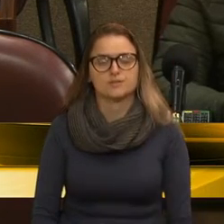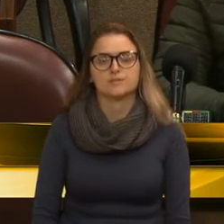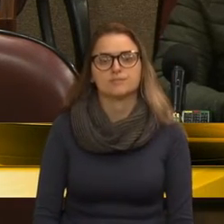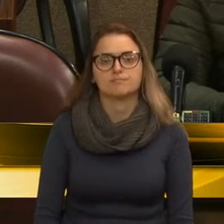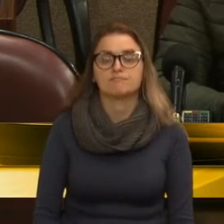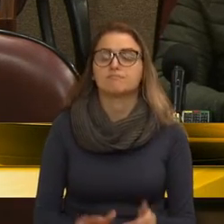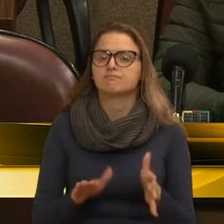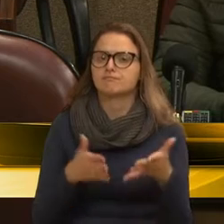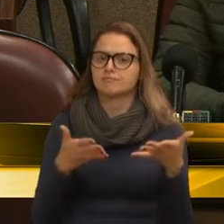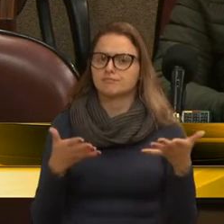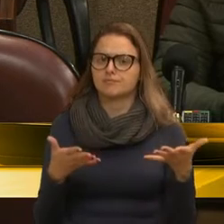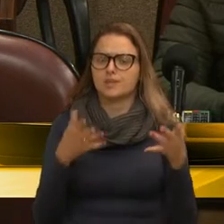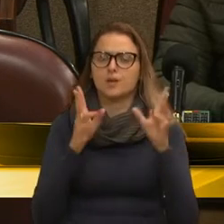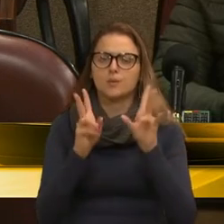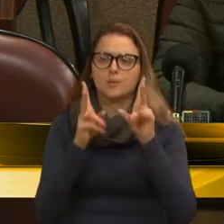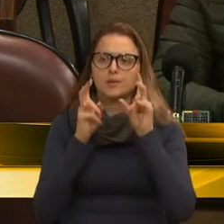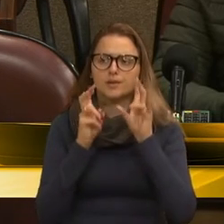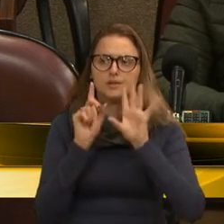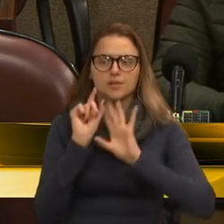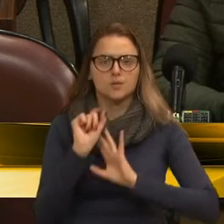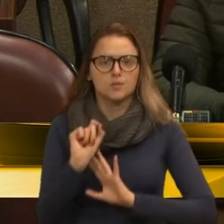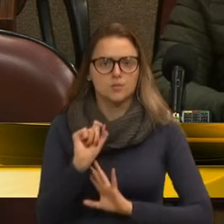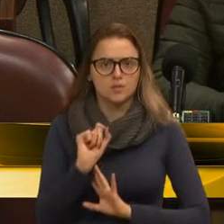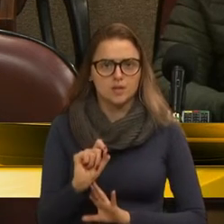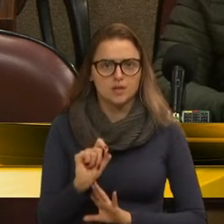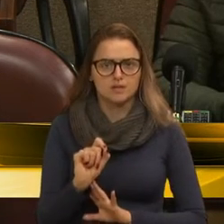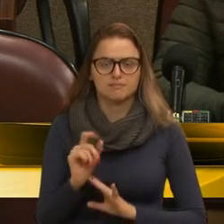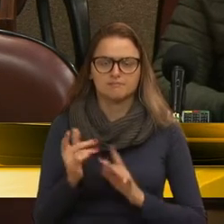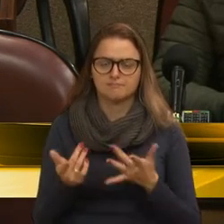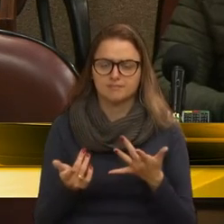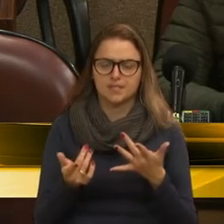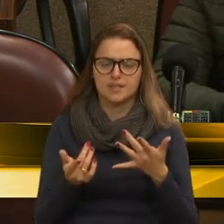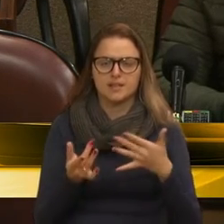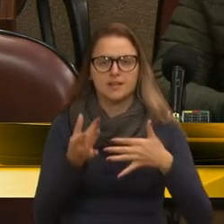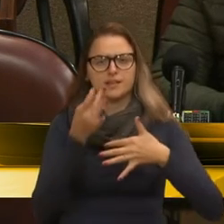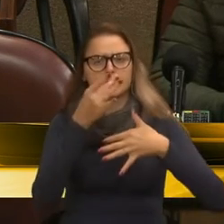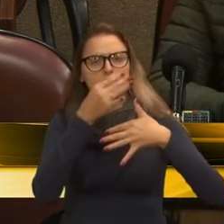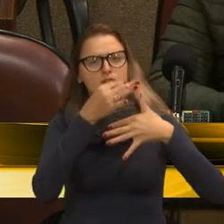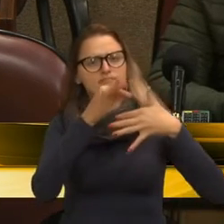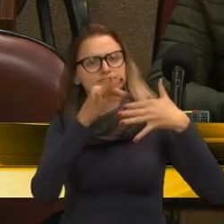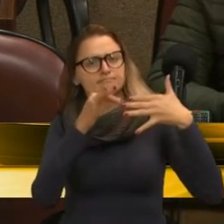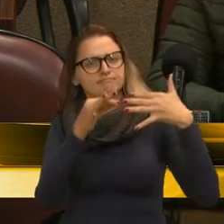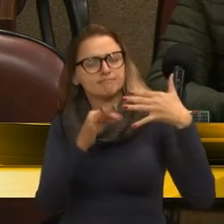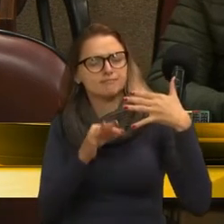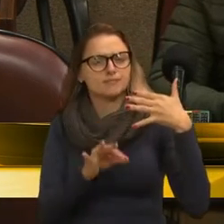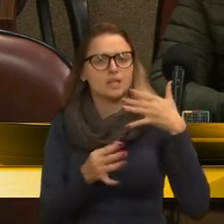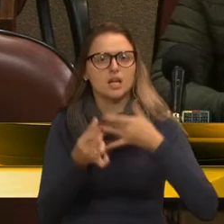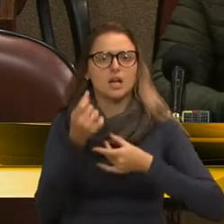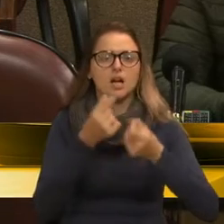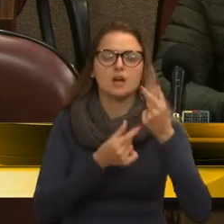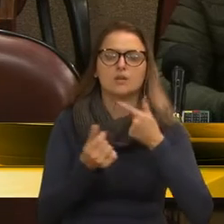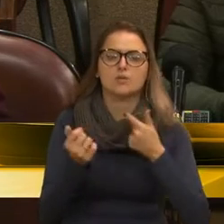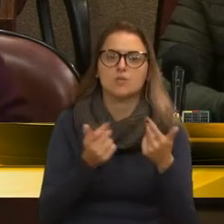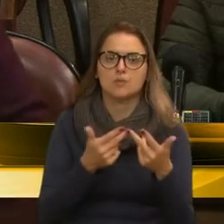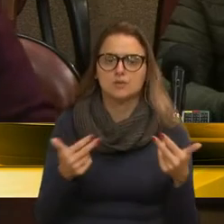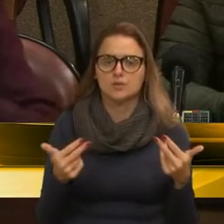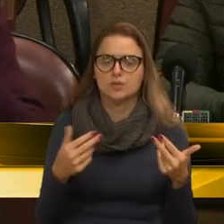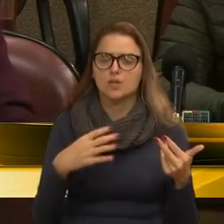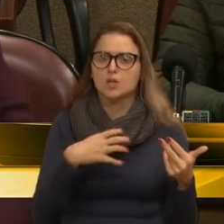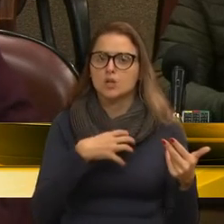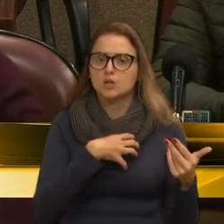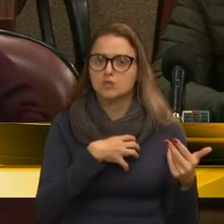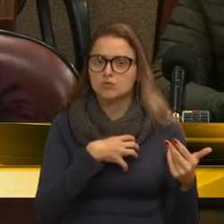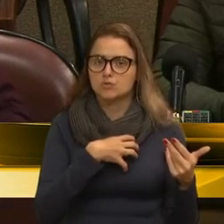Então, percebemos que estas pontuações, de uma forma mais